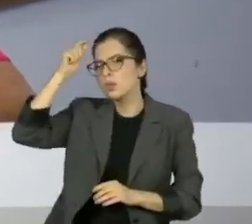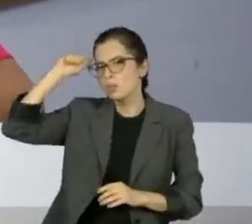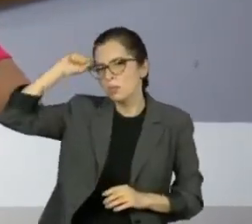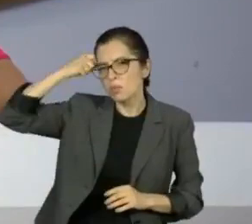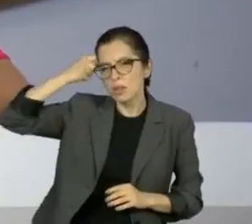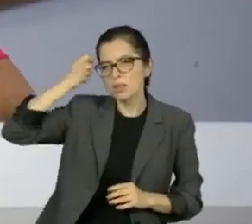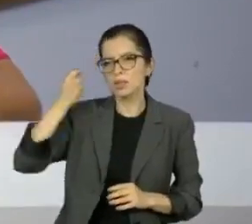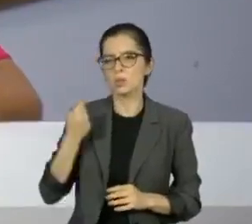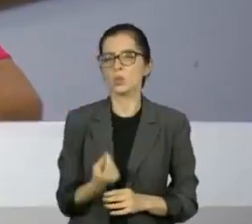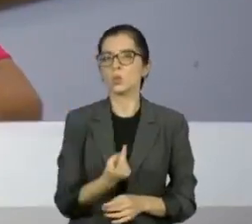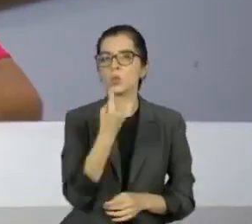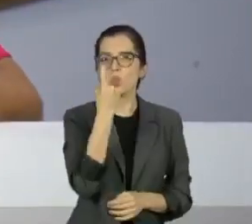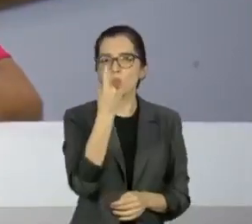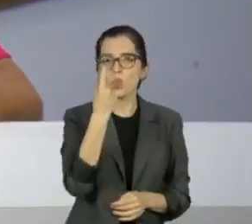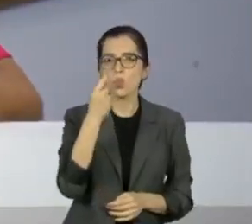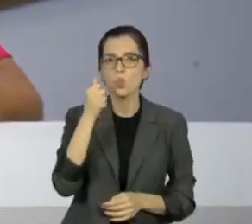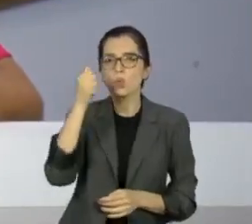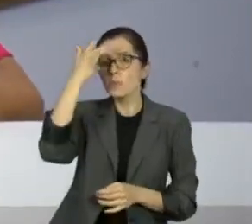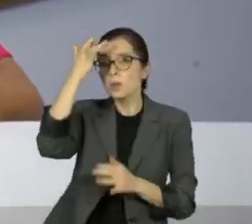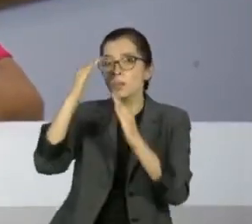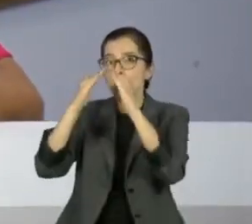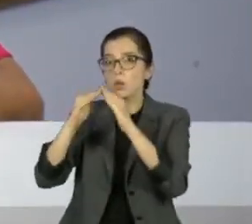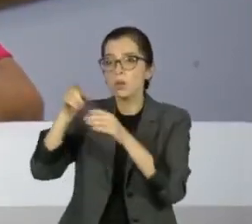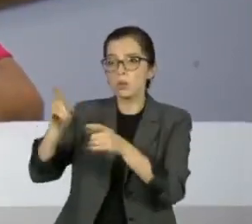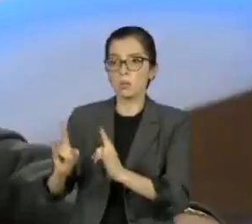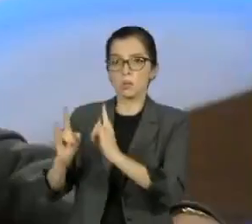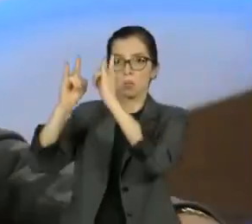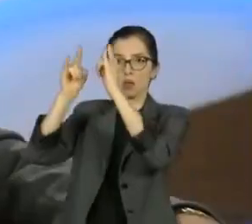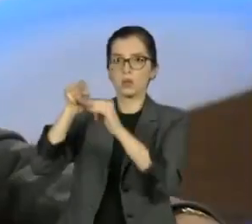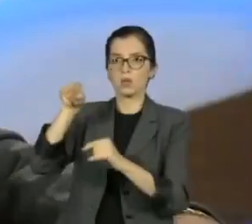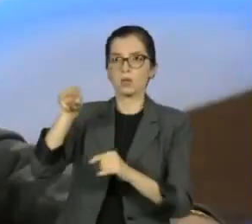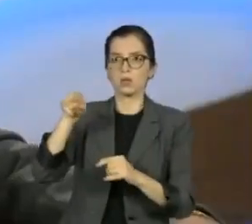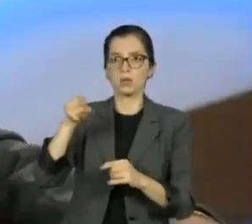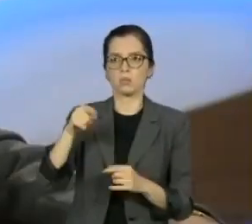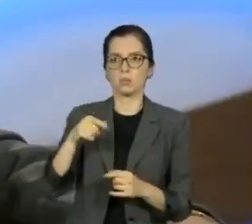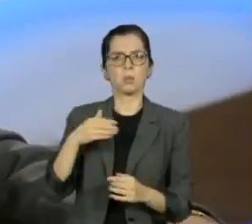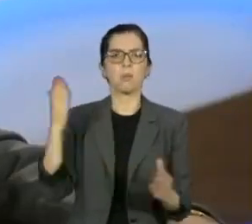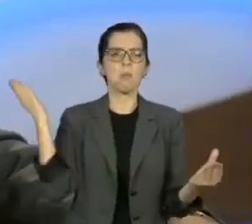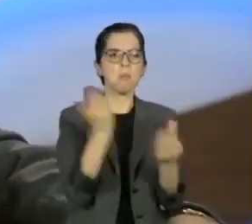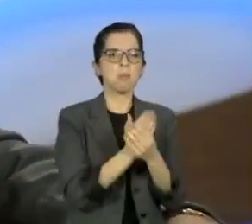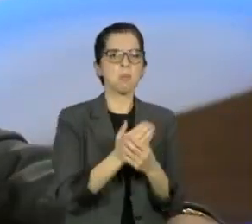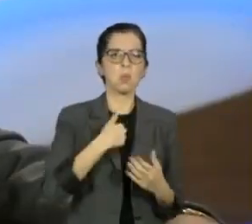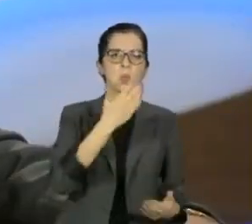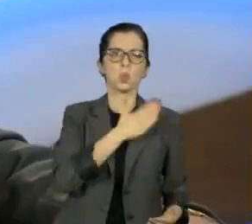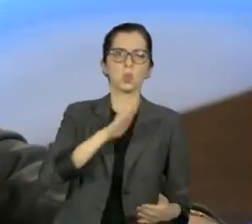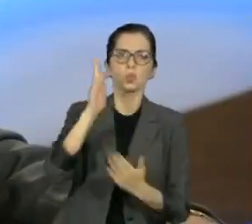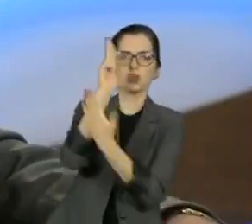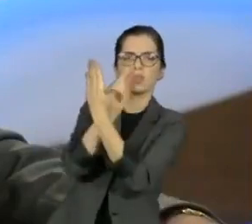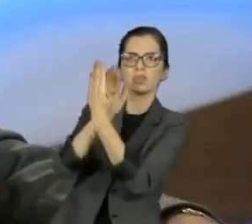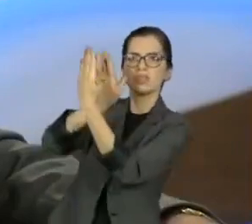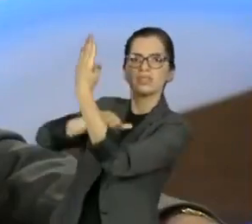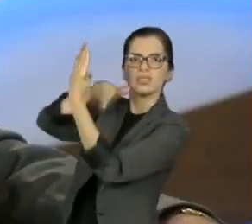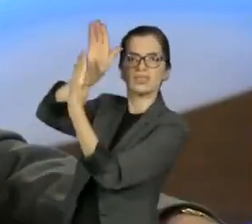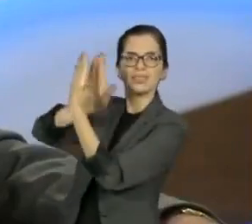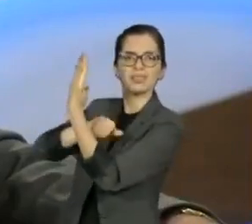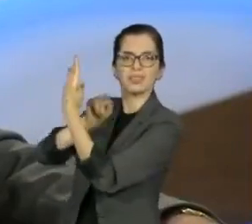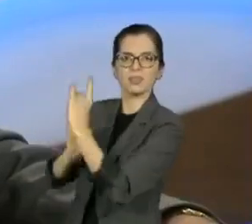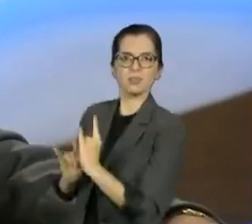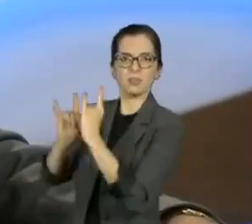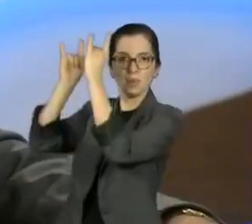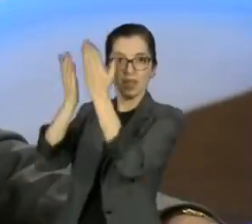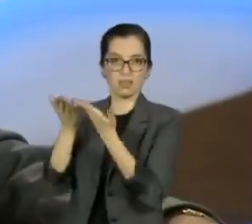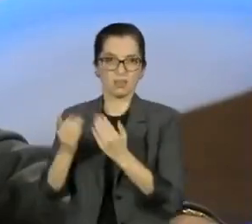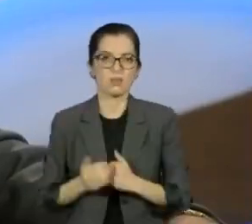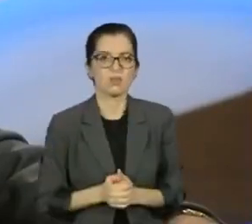Qual posição o senhor tem em relação a essa controvérsia? Eu tenho dó desse boçal. Isso não passa do